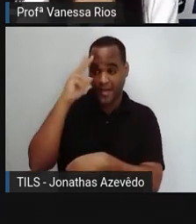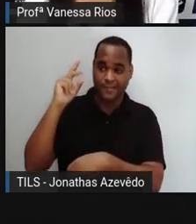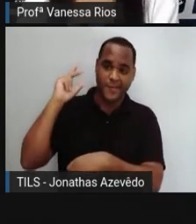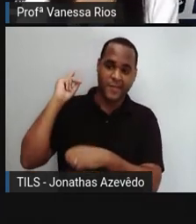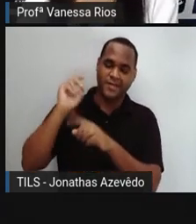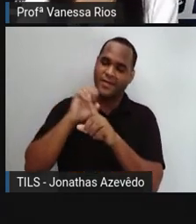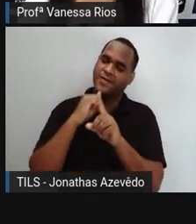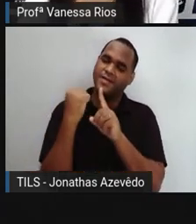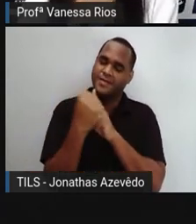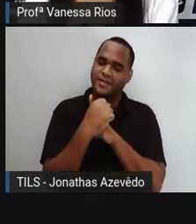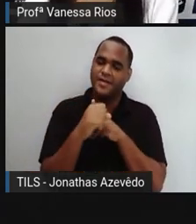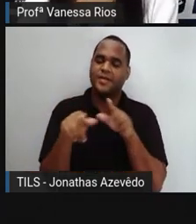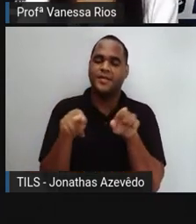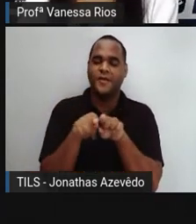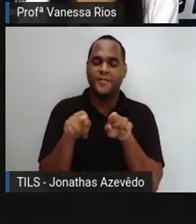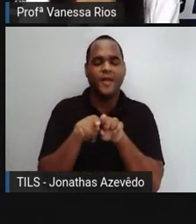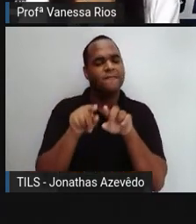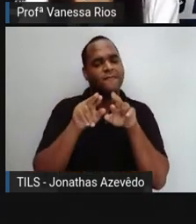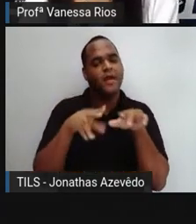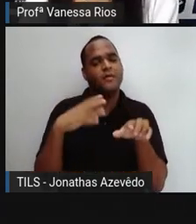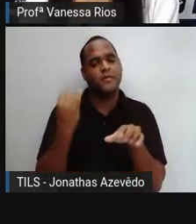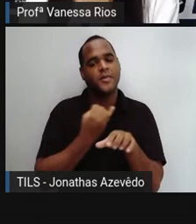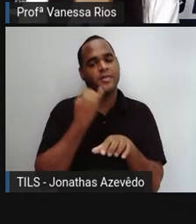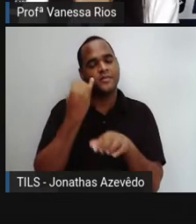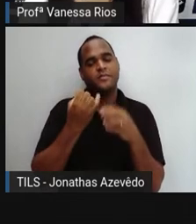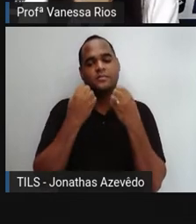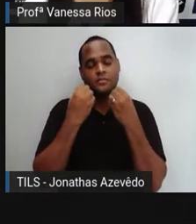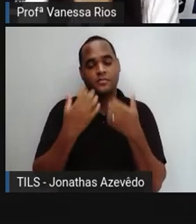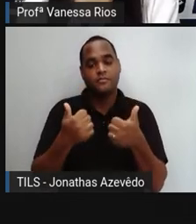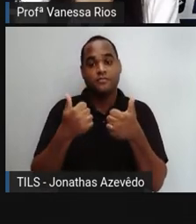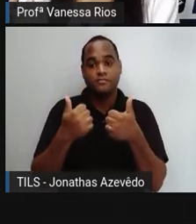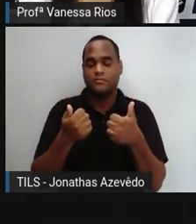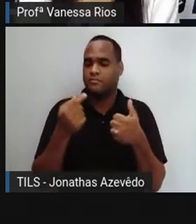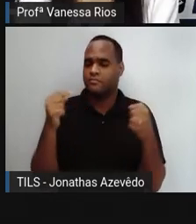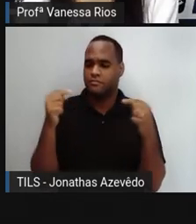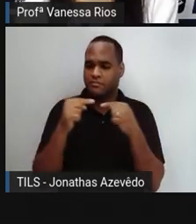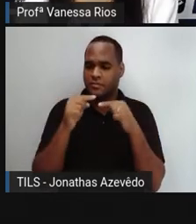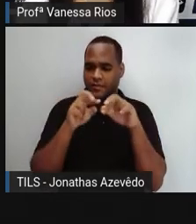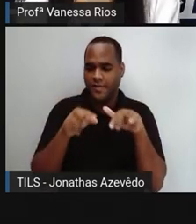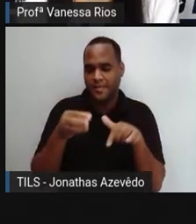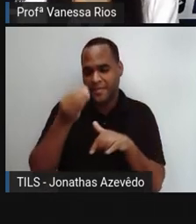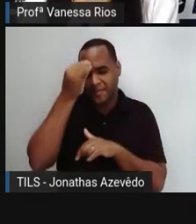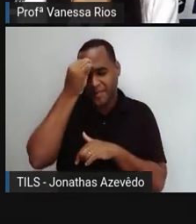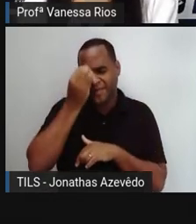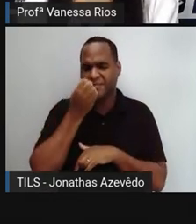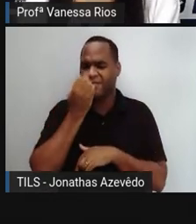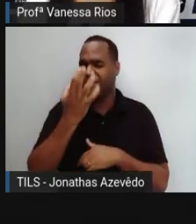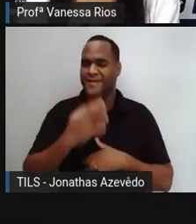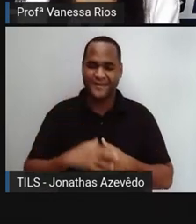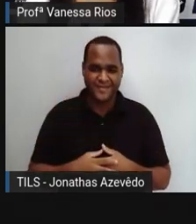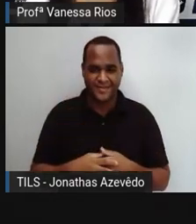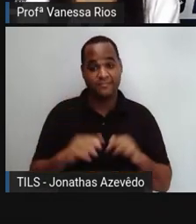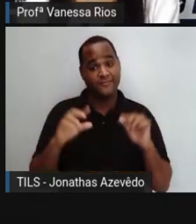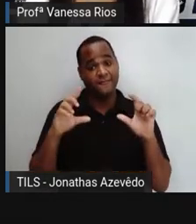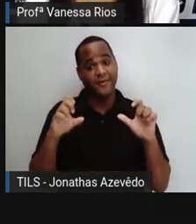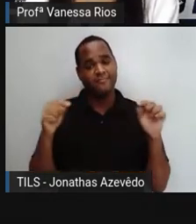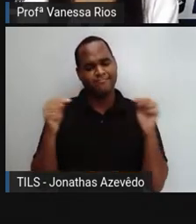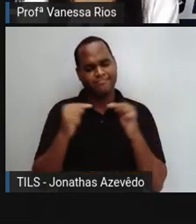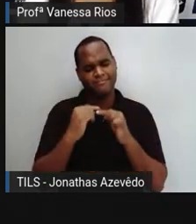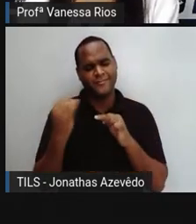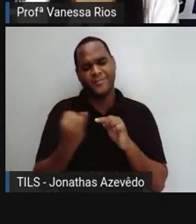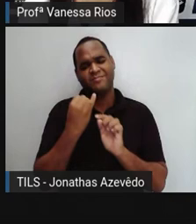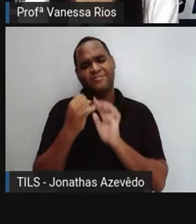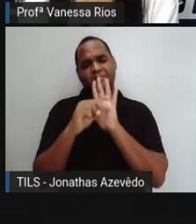social. Um fator importante para a recordação aí, para a nossa memória, é a fotografia, pois ela